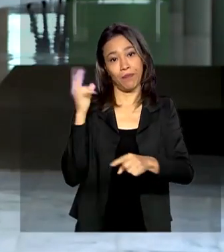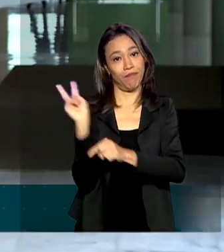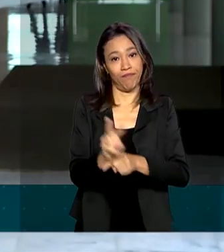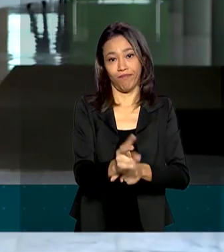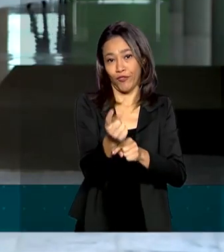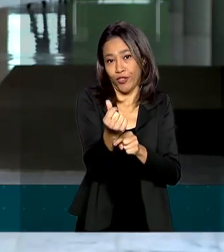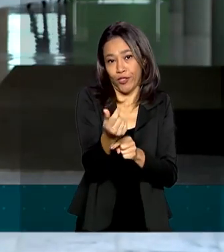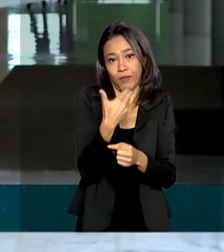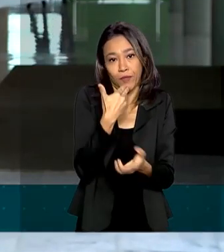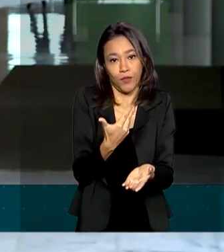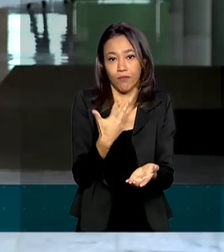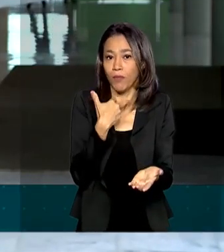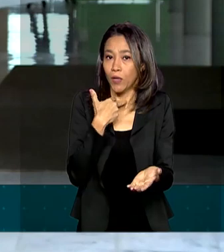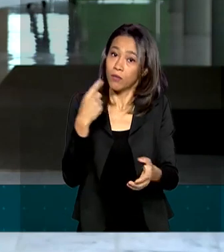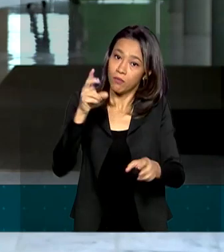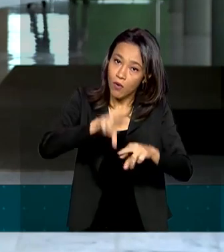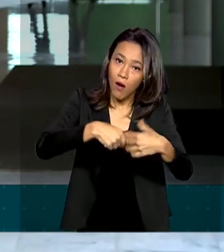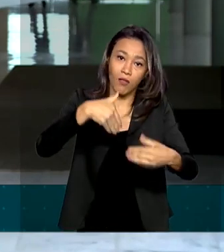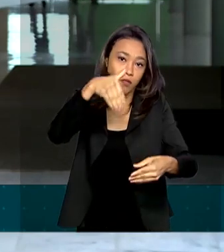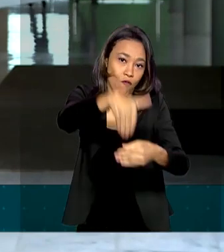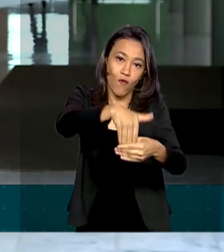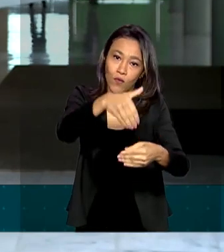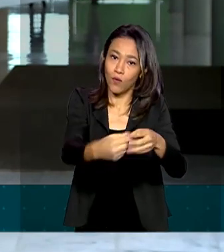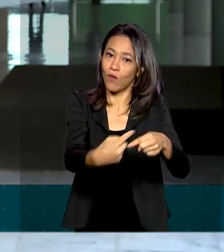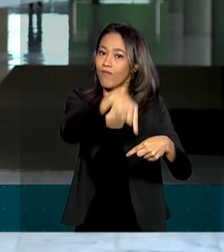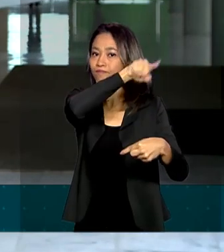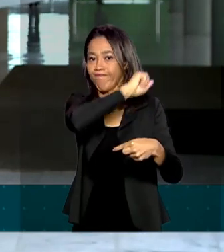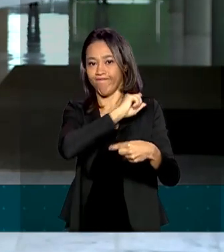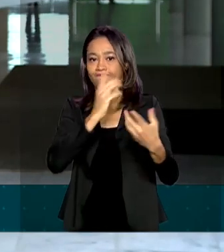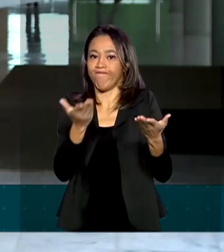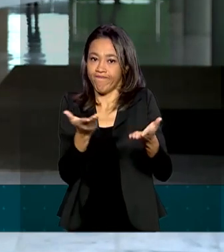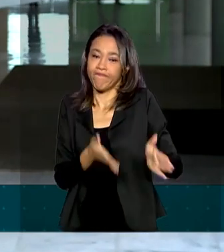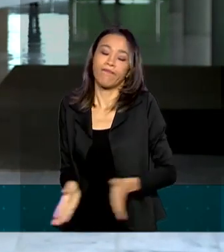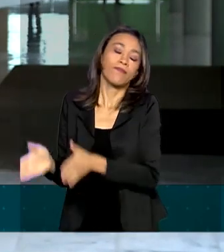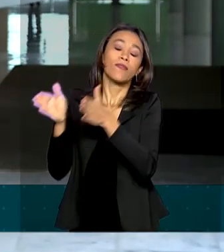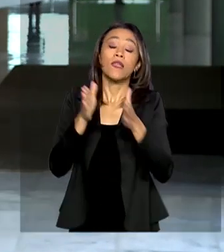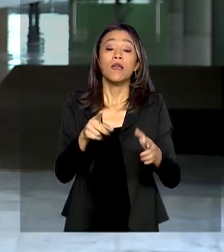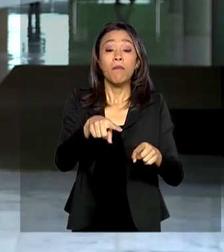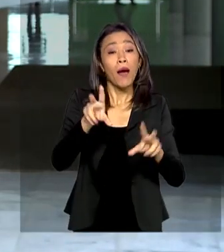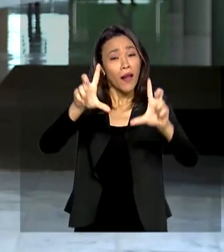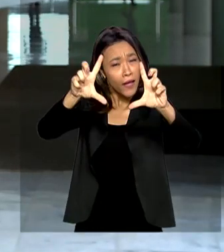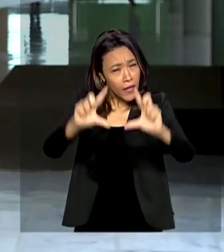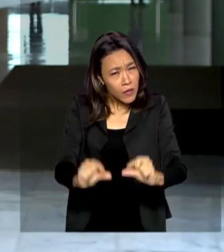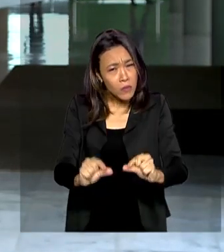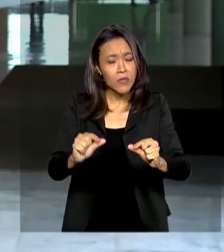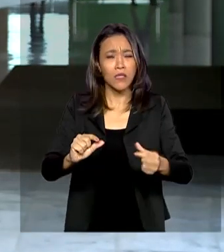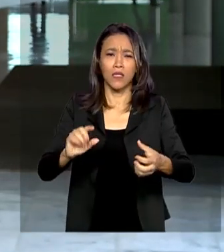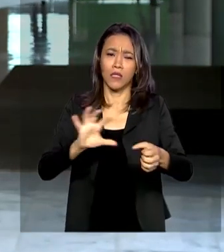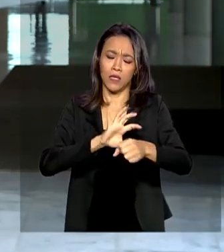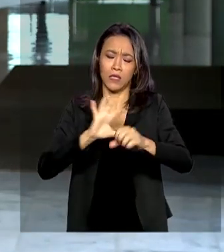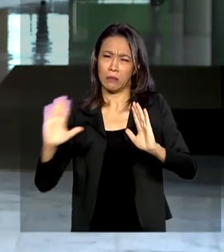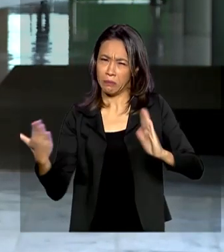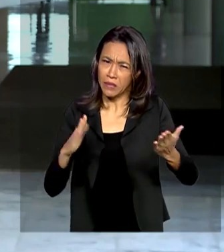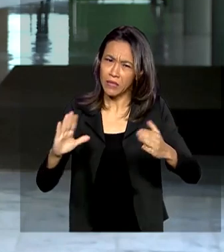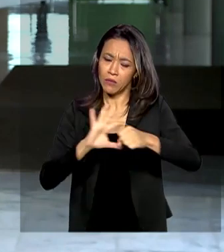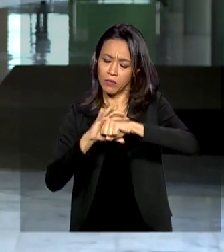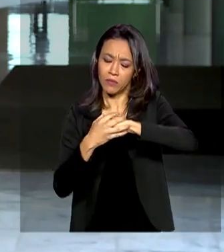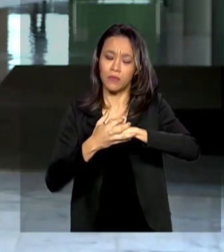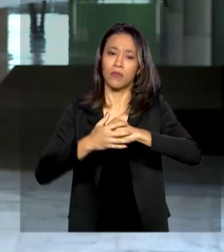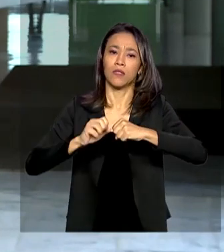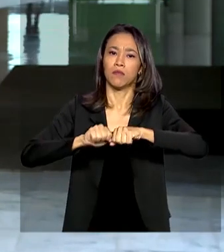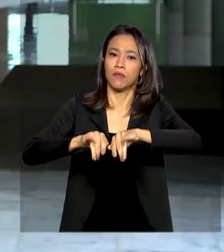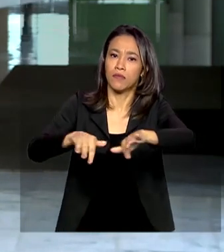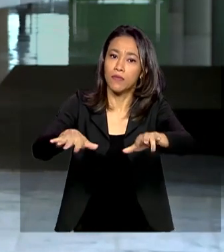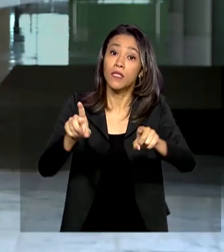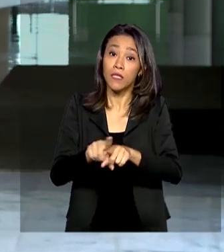medida, segundo o Ministério da Economia, para minimizar os efeitos da crise e proteger empregos e empresas no